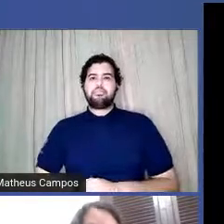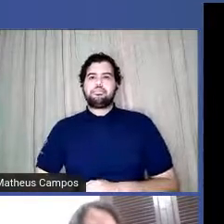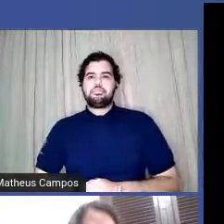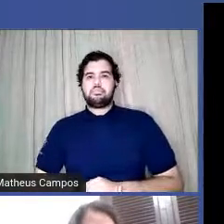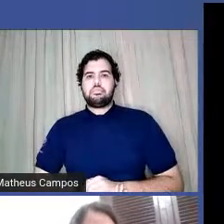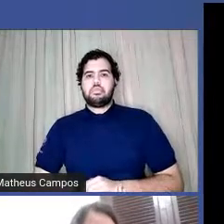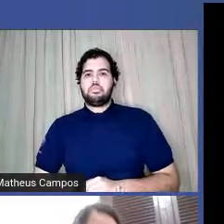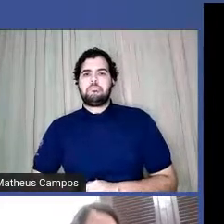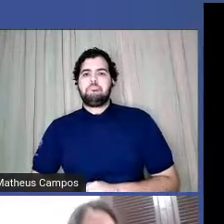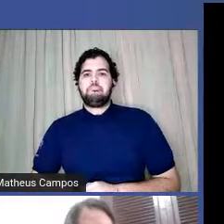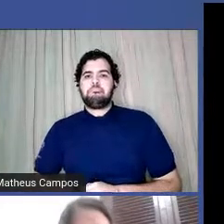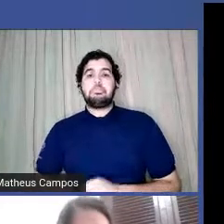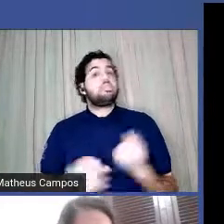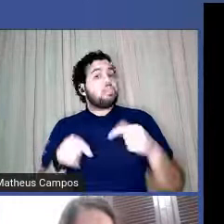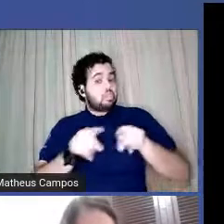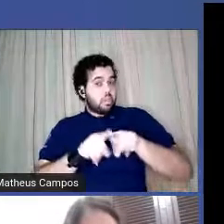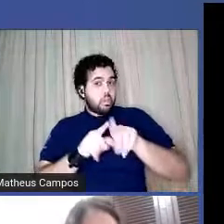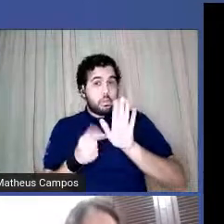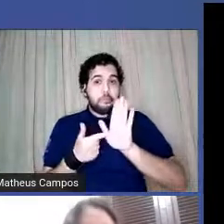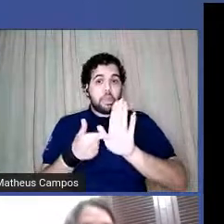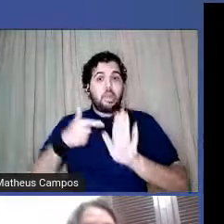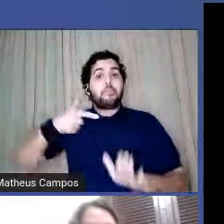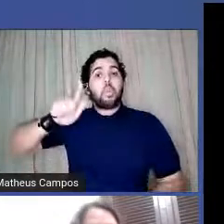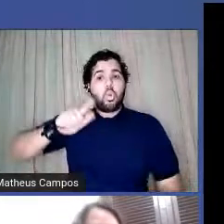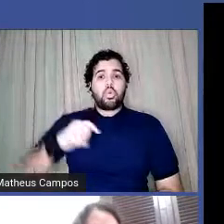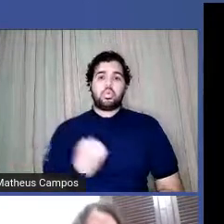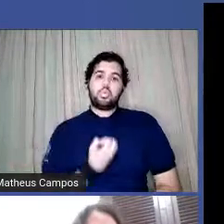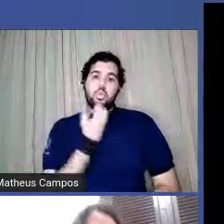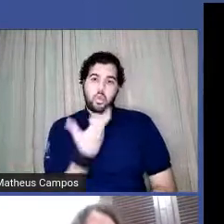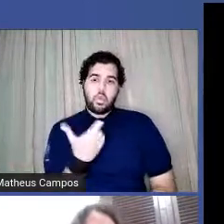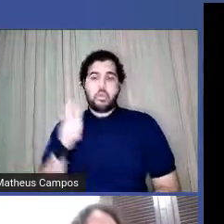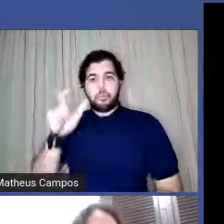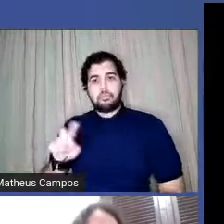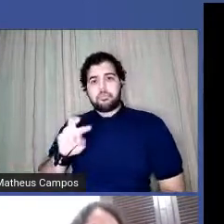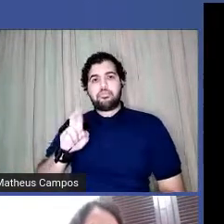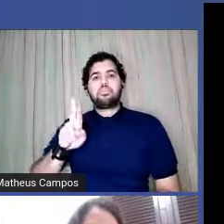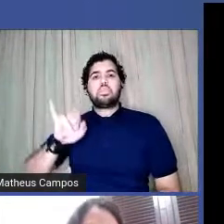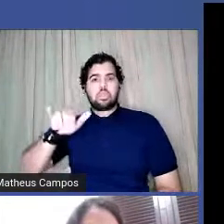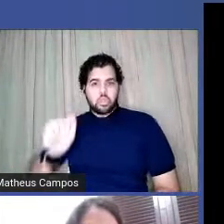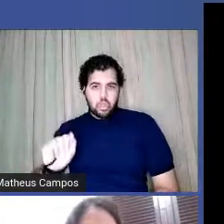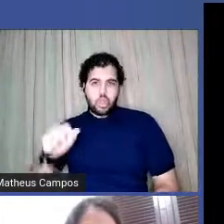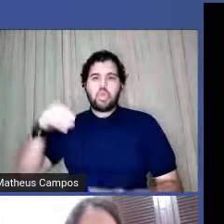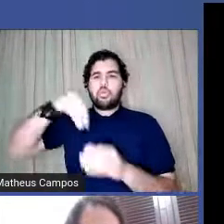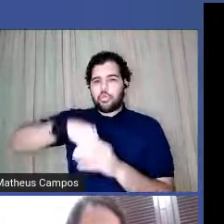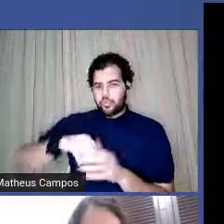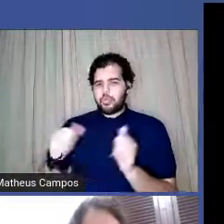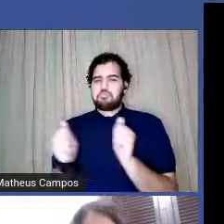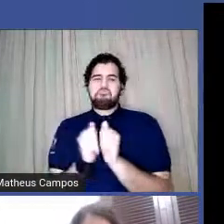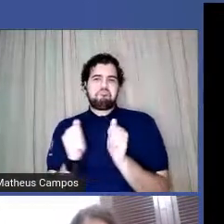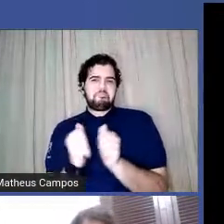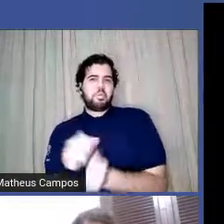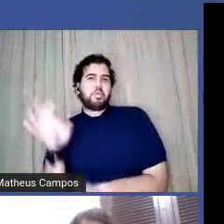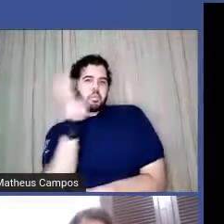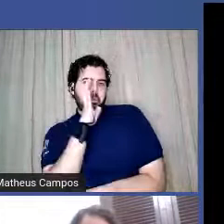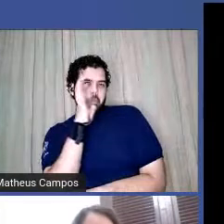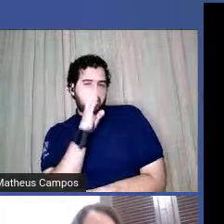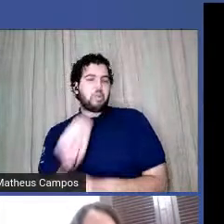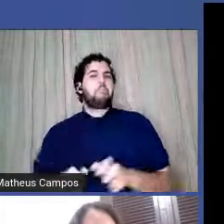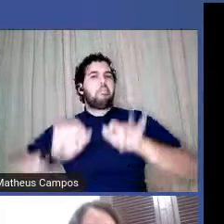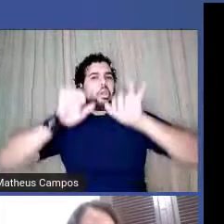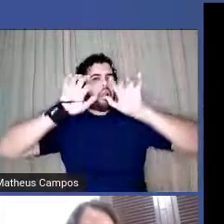E eu trouxe também esse outro poema da Sabrina Moraes, que está aqui com a gente, né? Nos comentários.